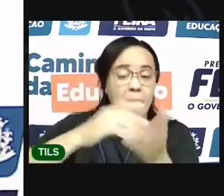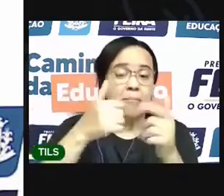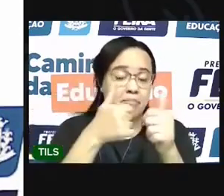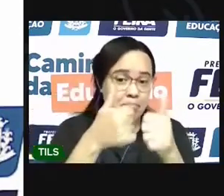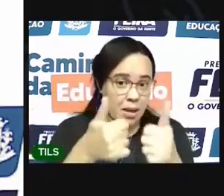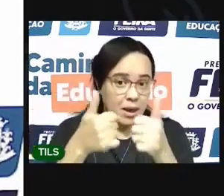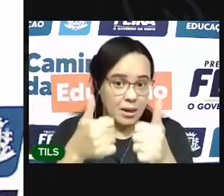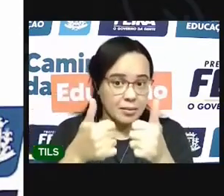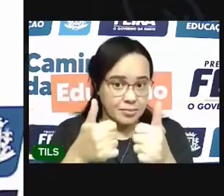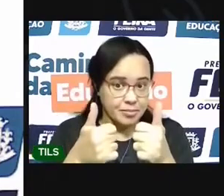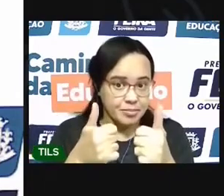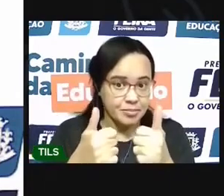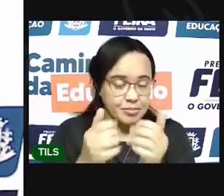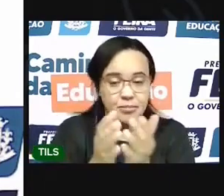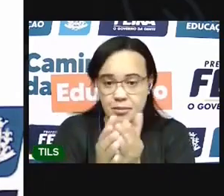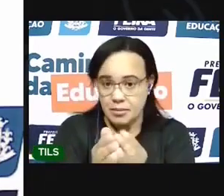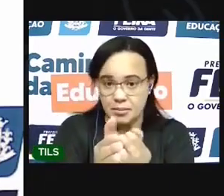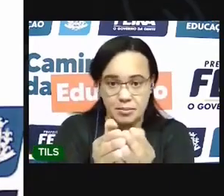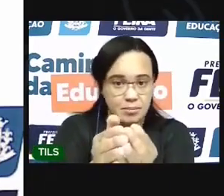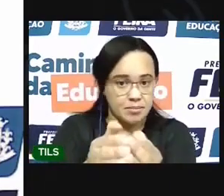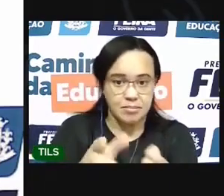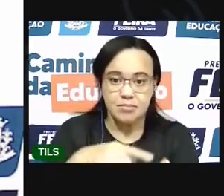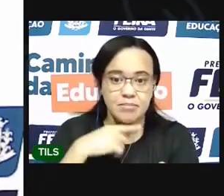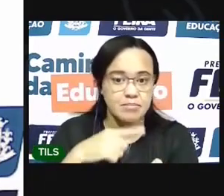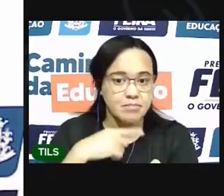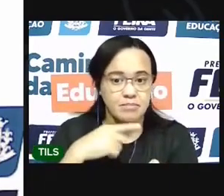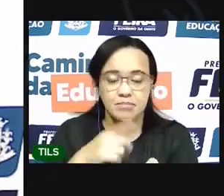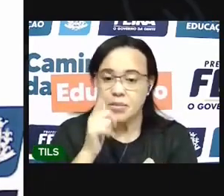Depois Tá?